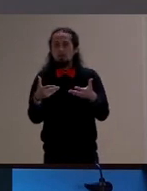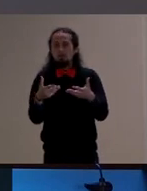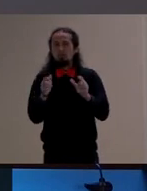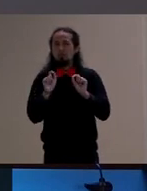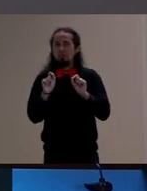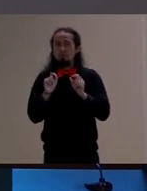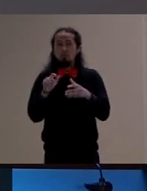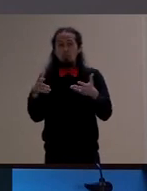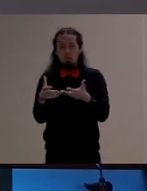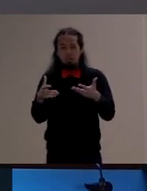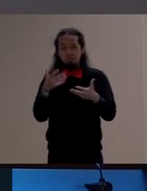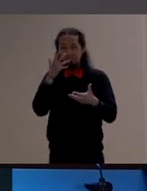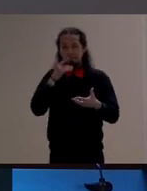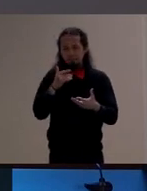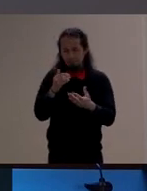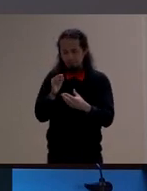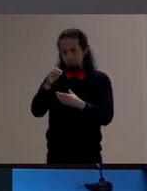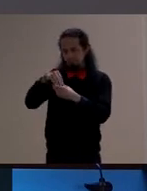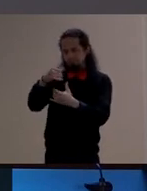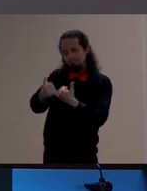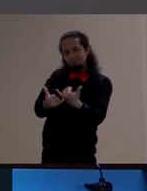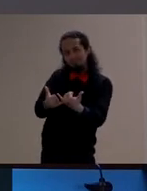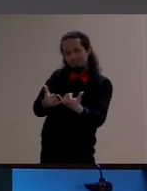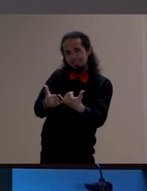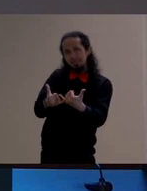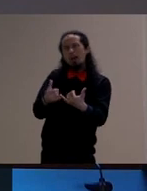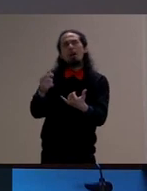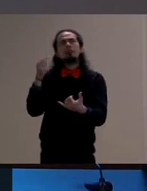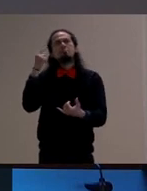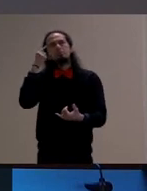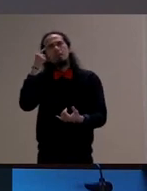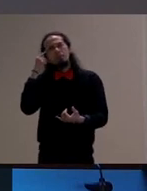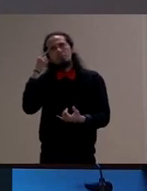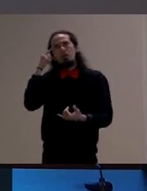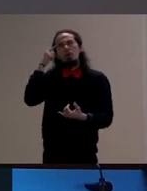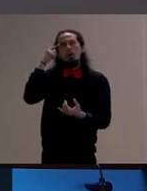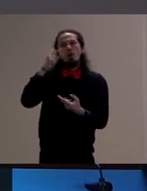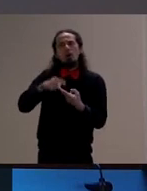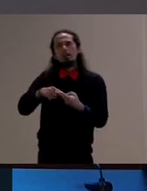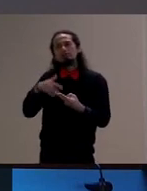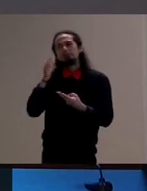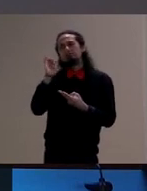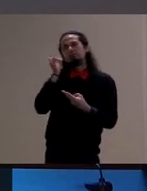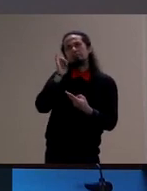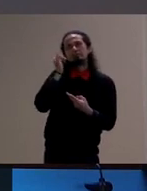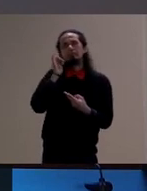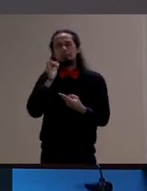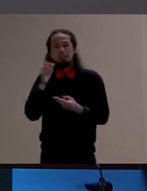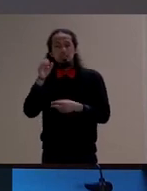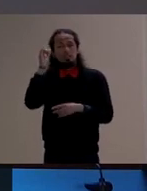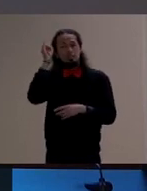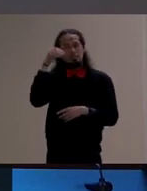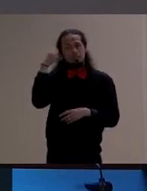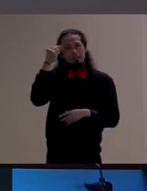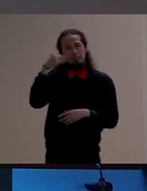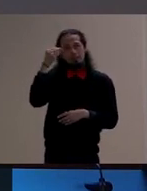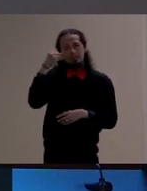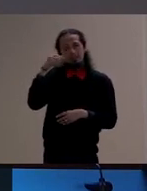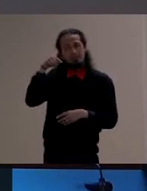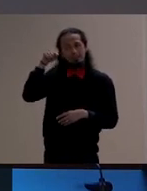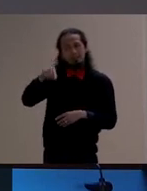diferentes memórias em diálogo essas experiências do que ela viu do que ela ouviu enfim